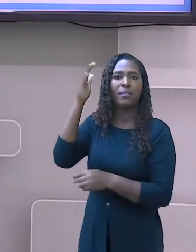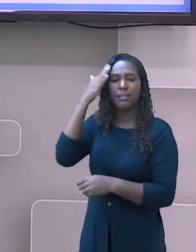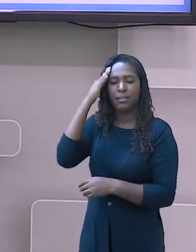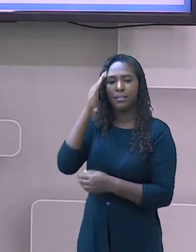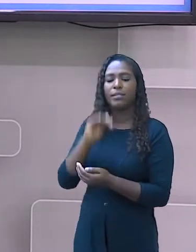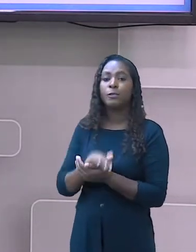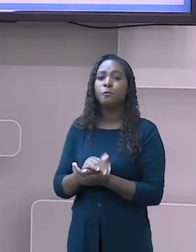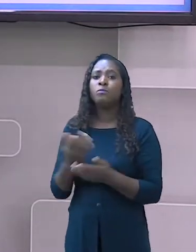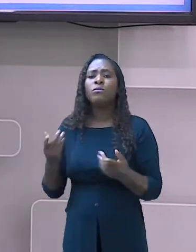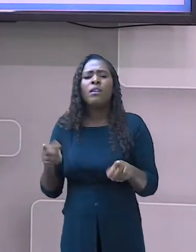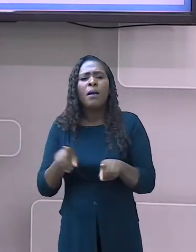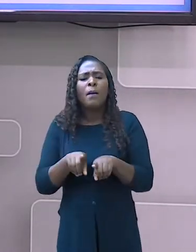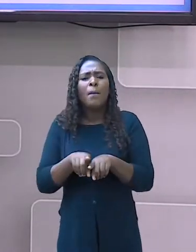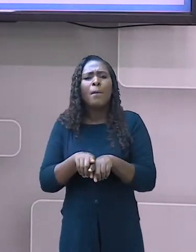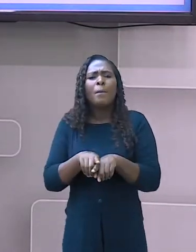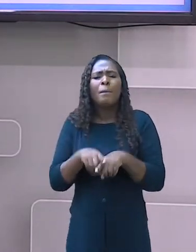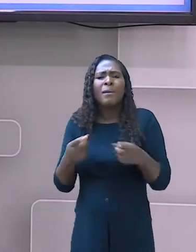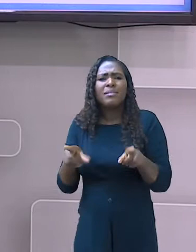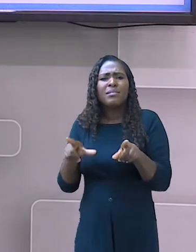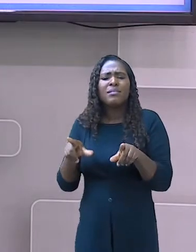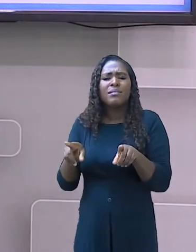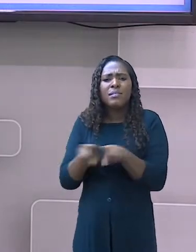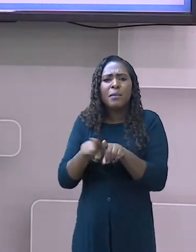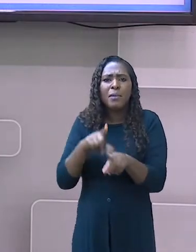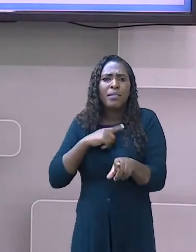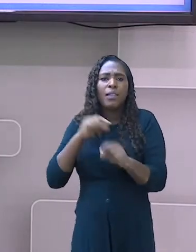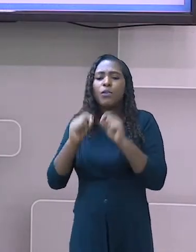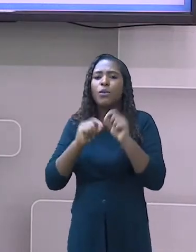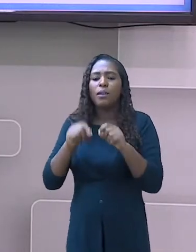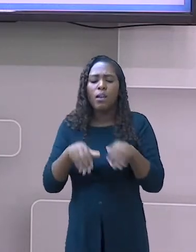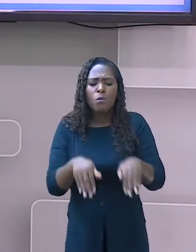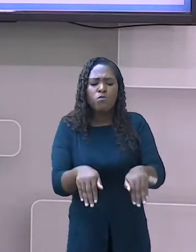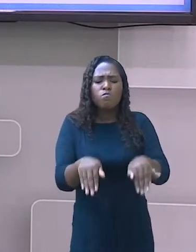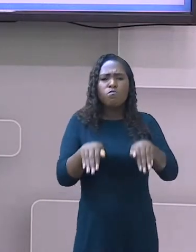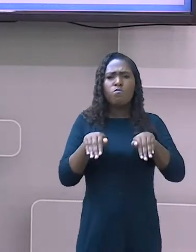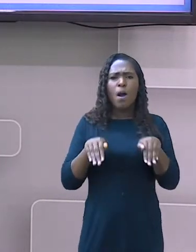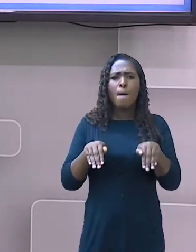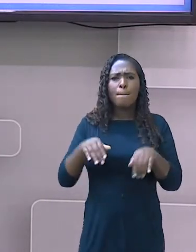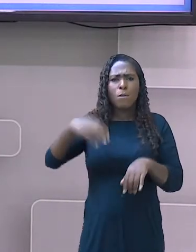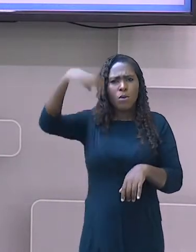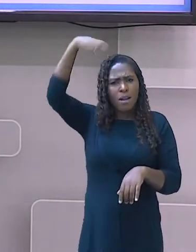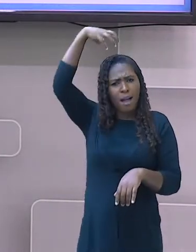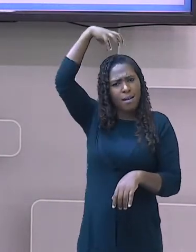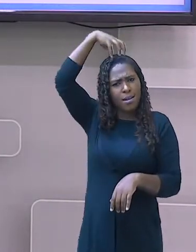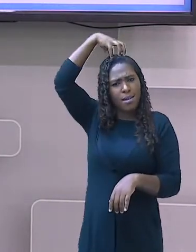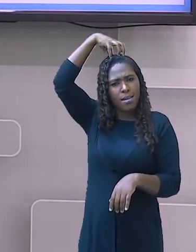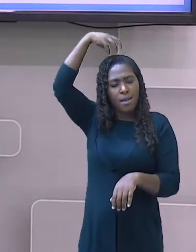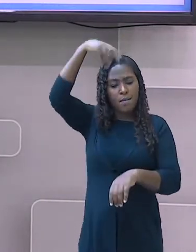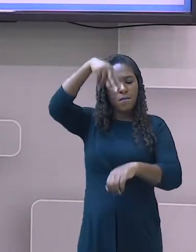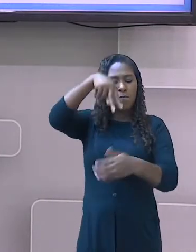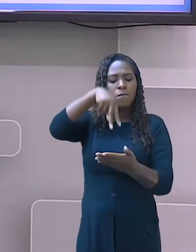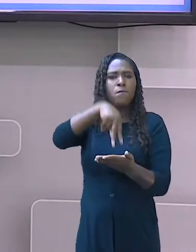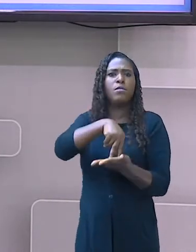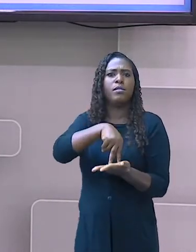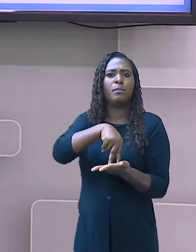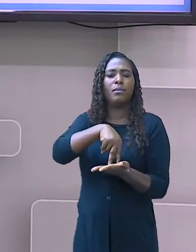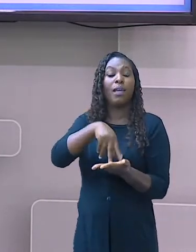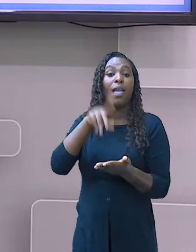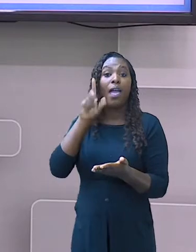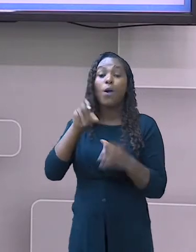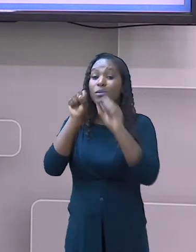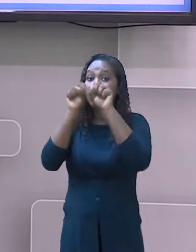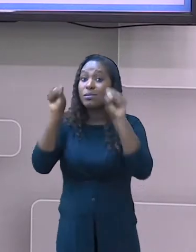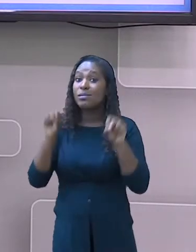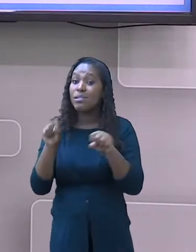monarquia consolidada. O que é essa monarquia é consolidada? É um sistema de governo onde a posição do